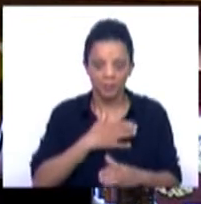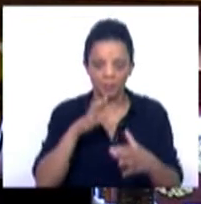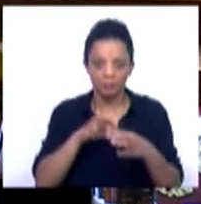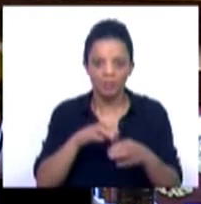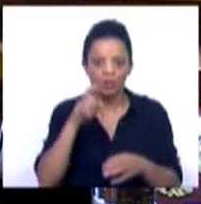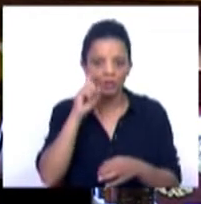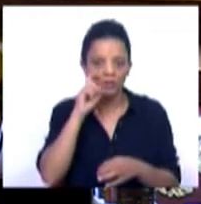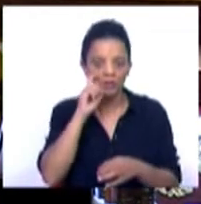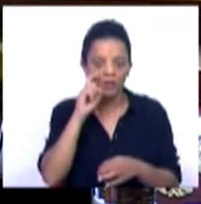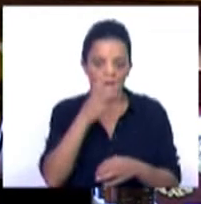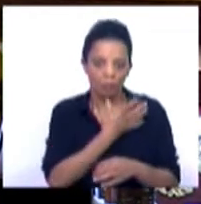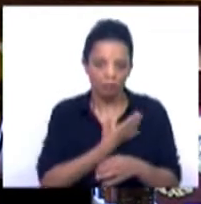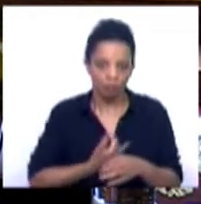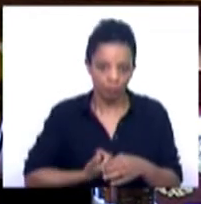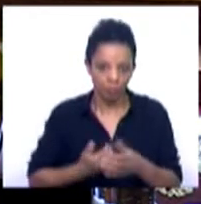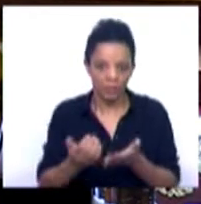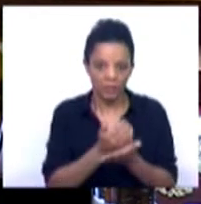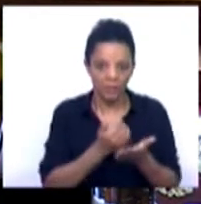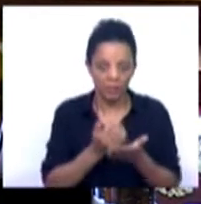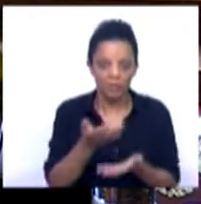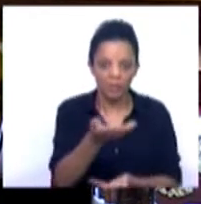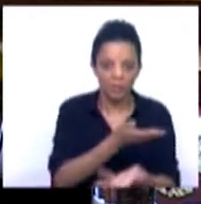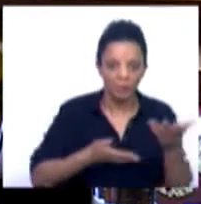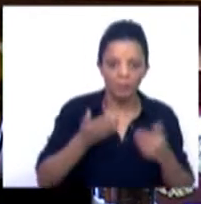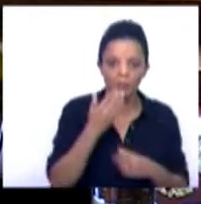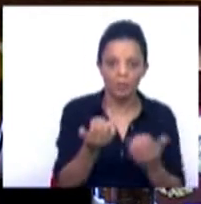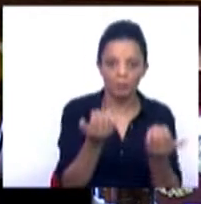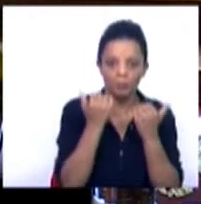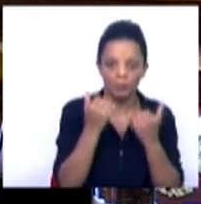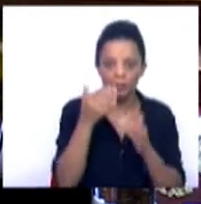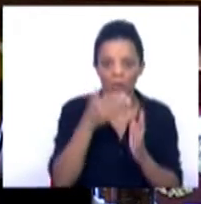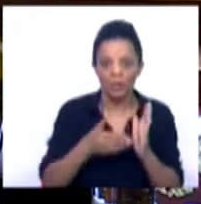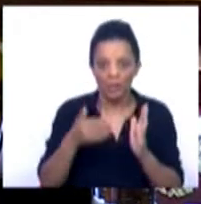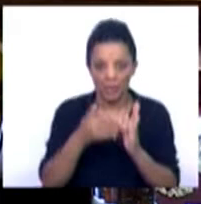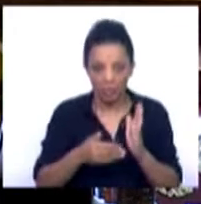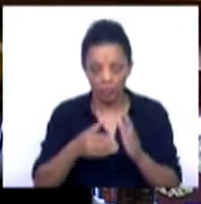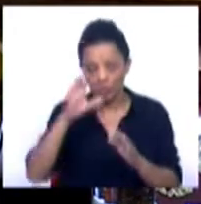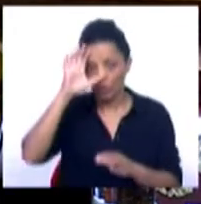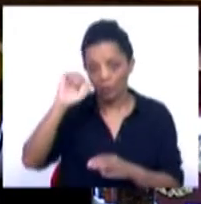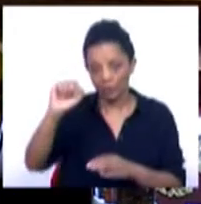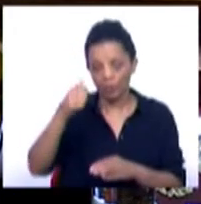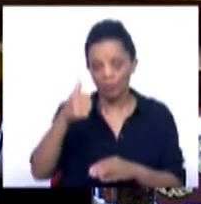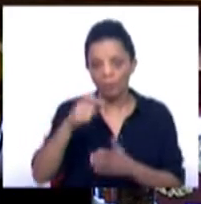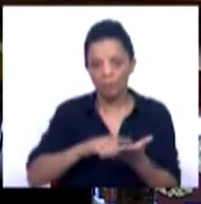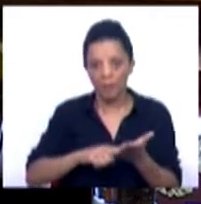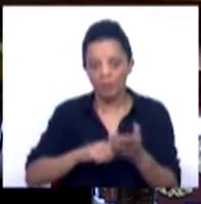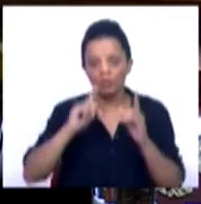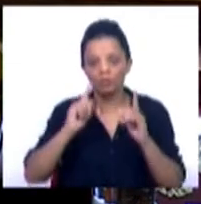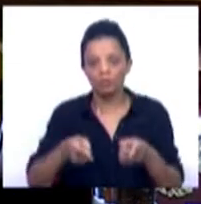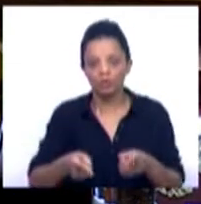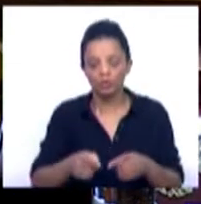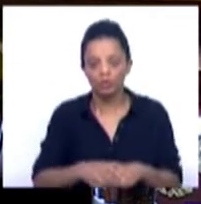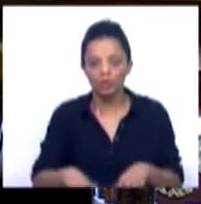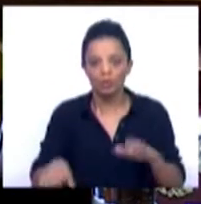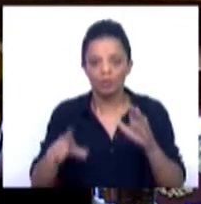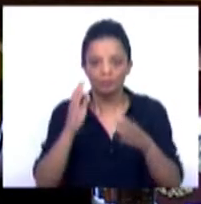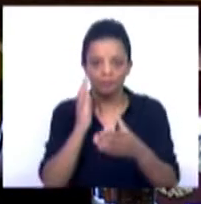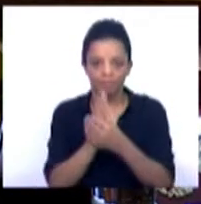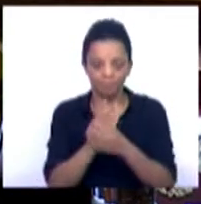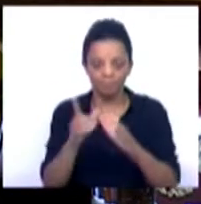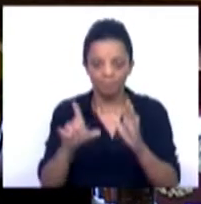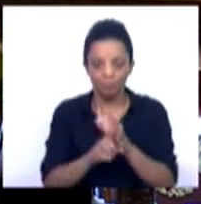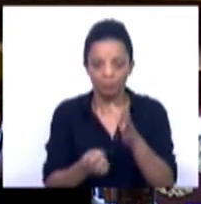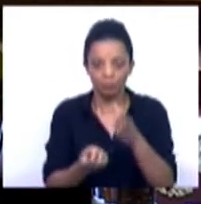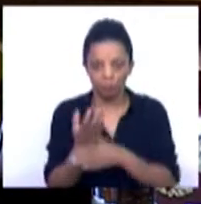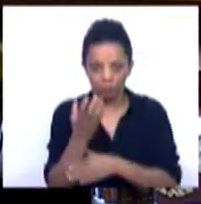à conservação dos dados com vista à faturação e tratamento dos pedidos de informação dos clientes, que o Governo belga iniciou um processo legislativo subsequente ao Acórdão